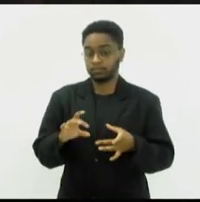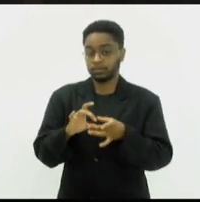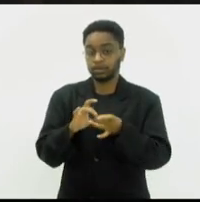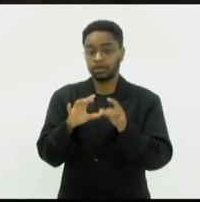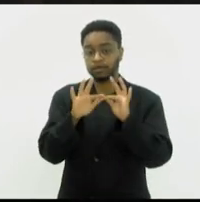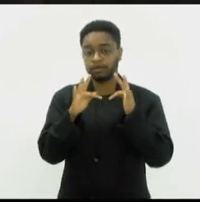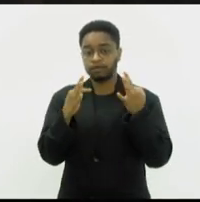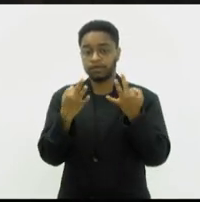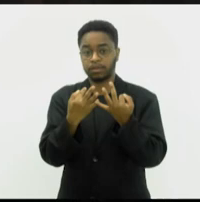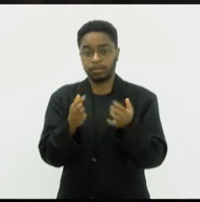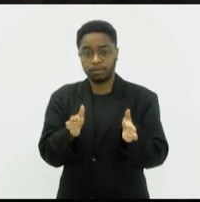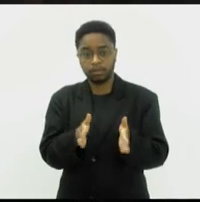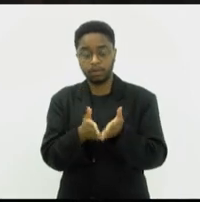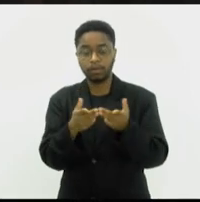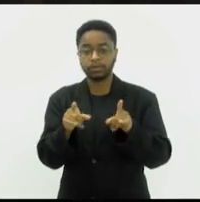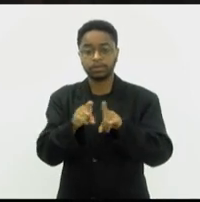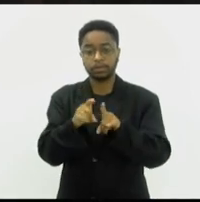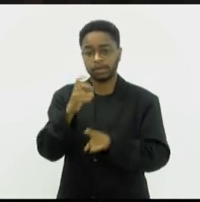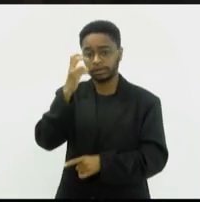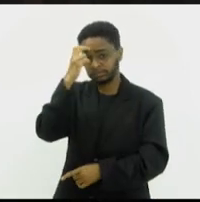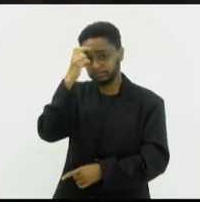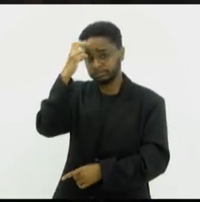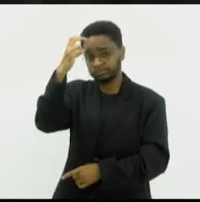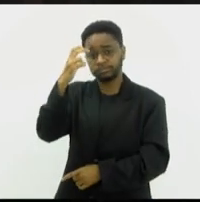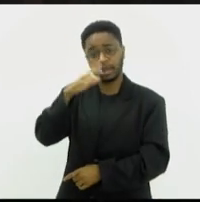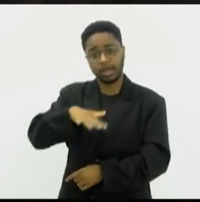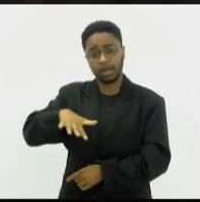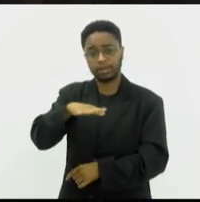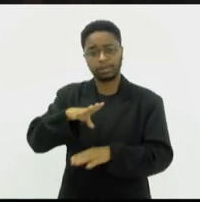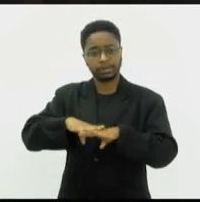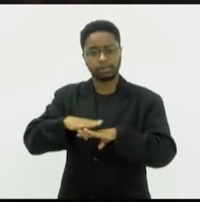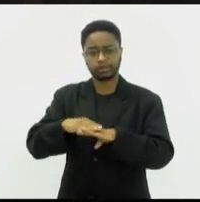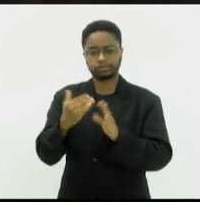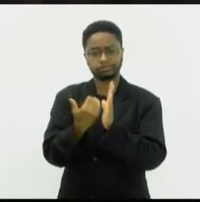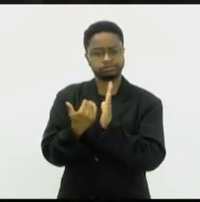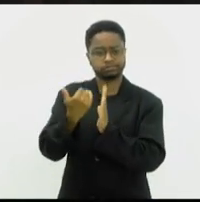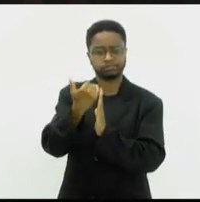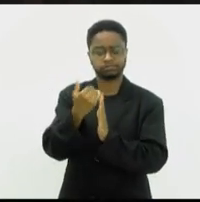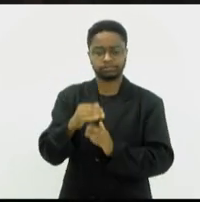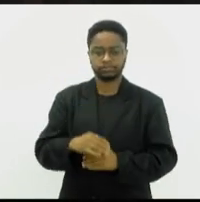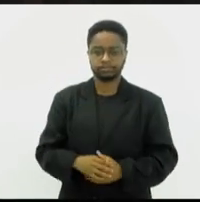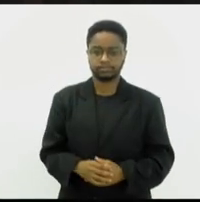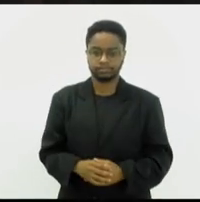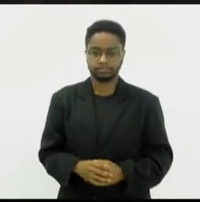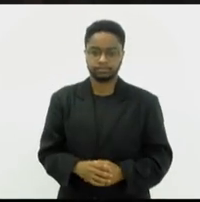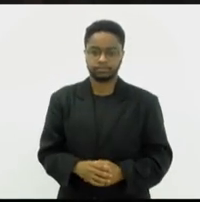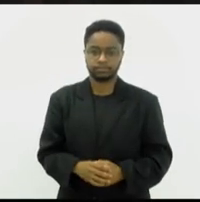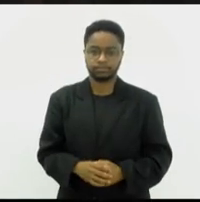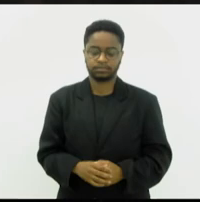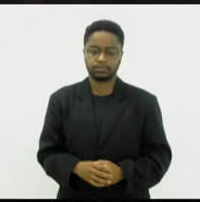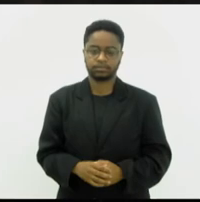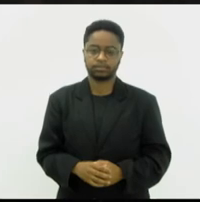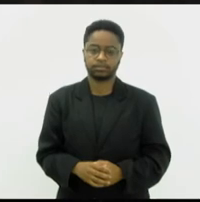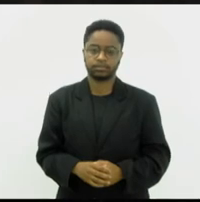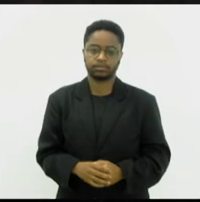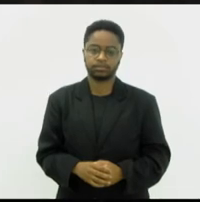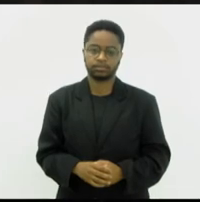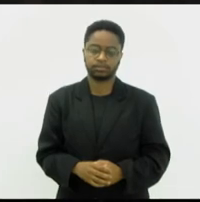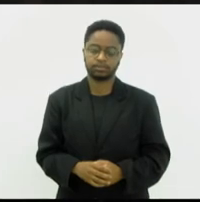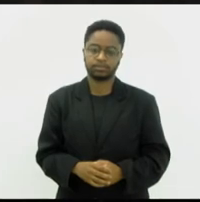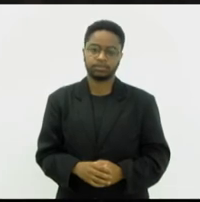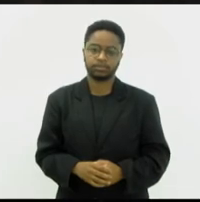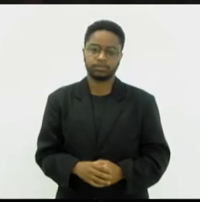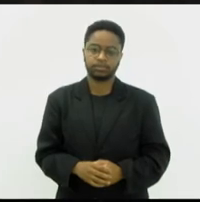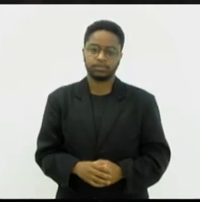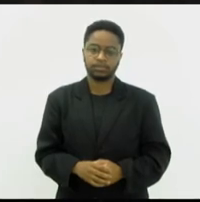e é uma inteligência matemática brilhante. E, exatamente cabe a um